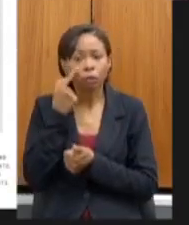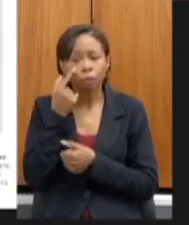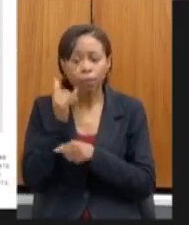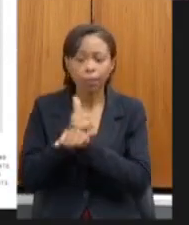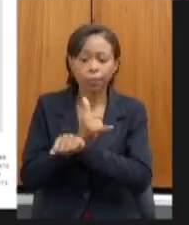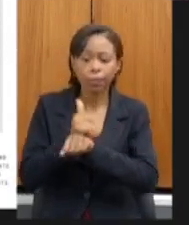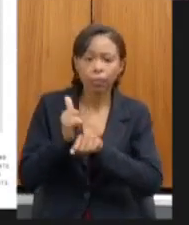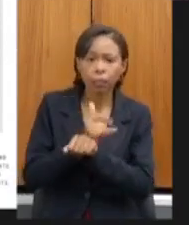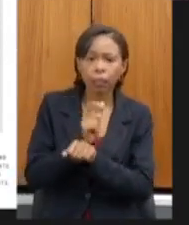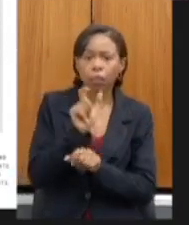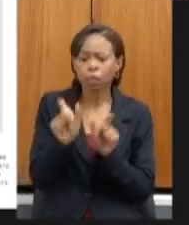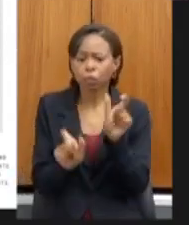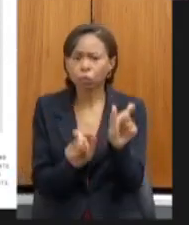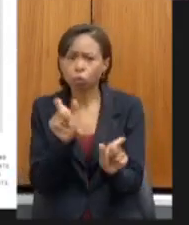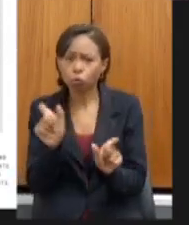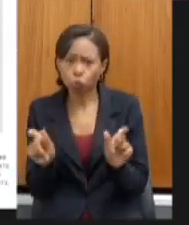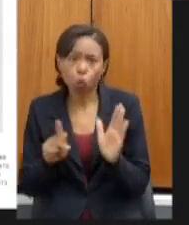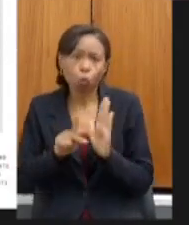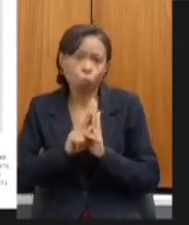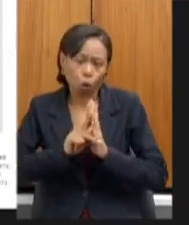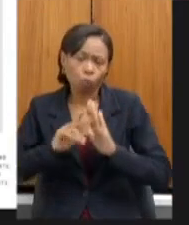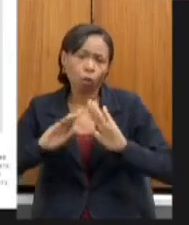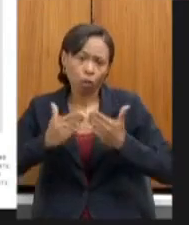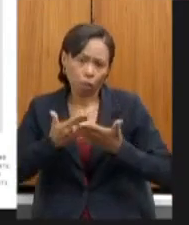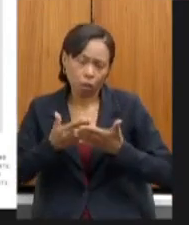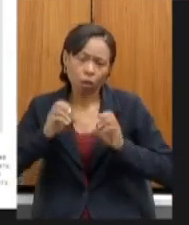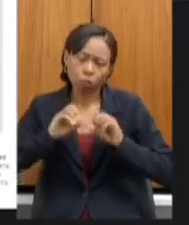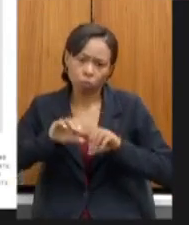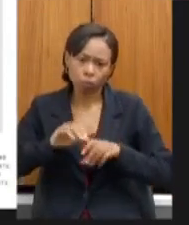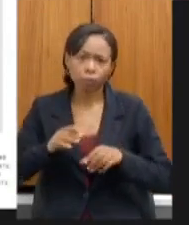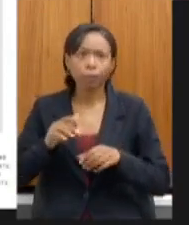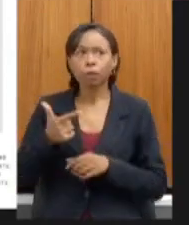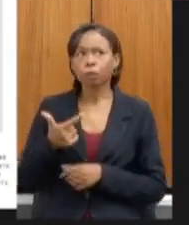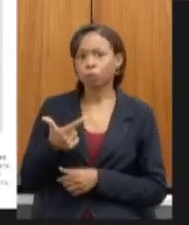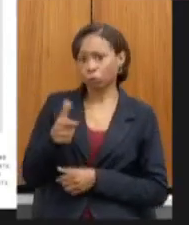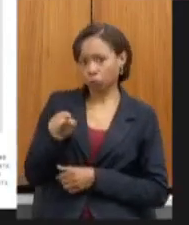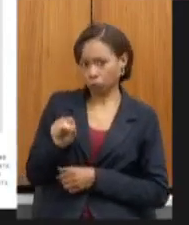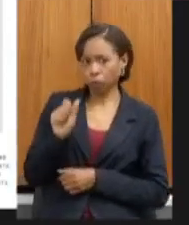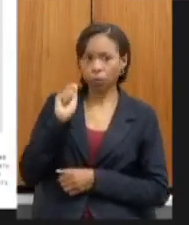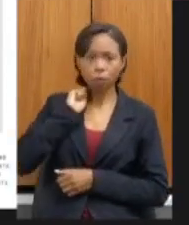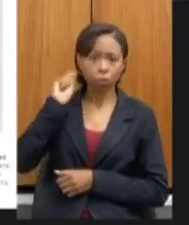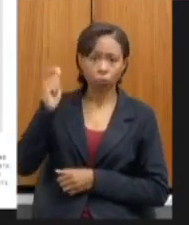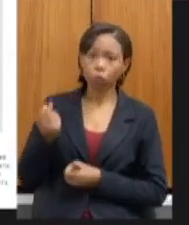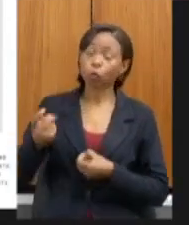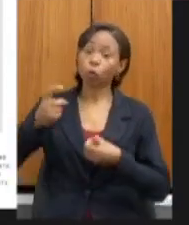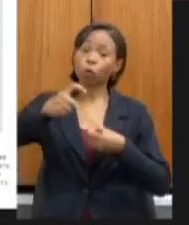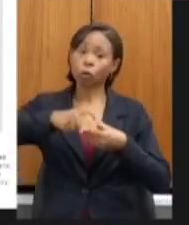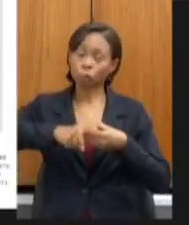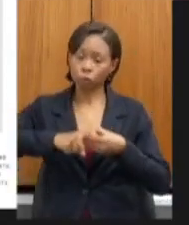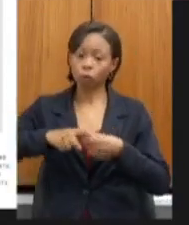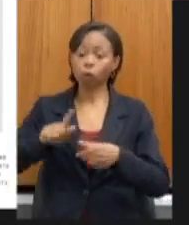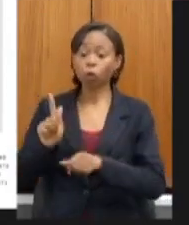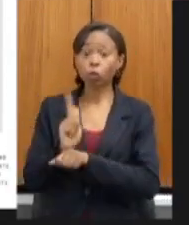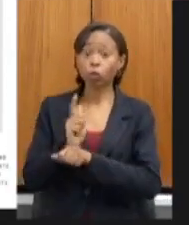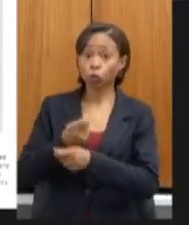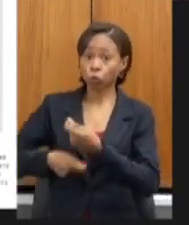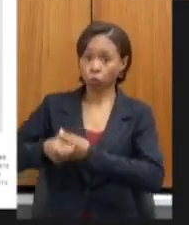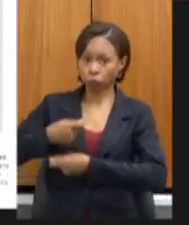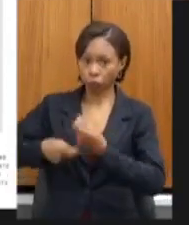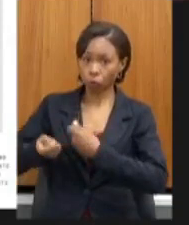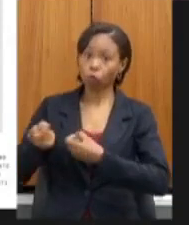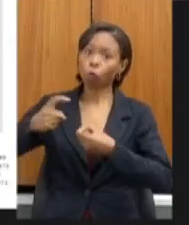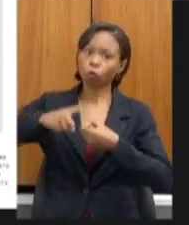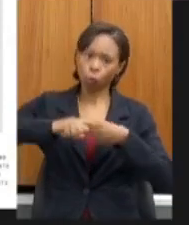os atores envolvidos nesse processo. No dia 28 de abril tivemos o retorno das atividades dos gestores escolares que